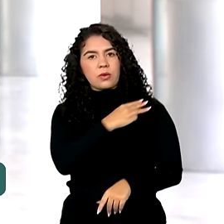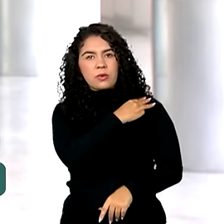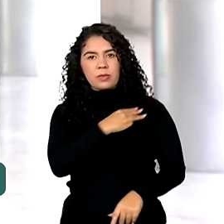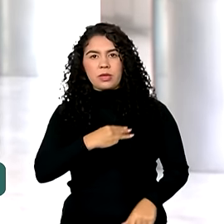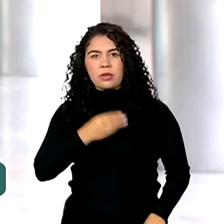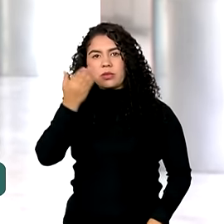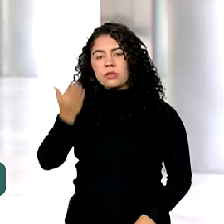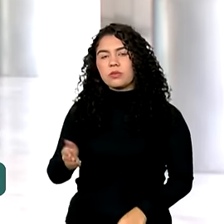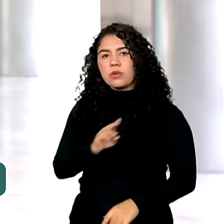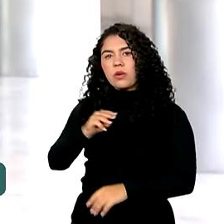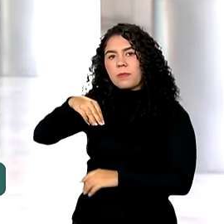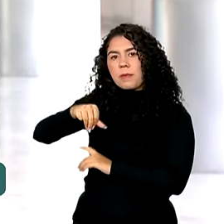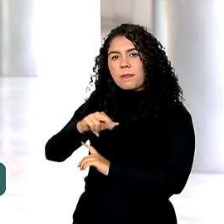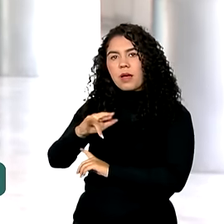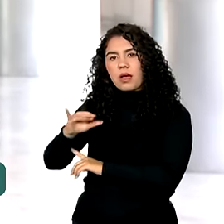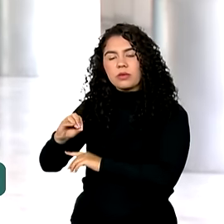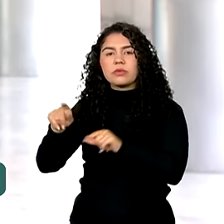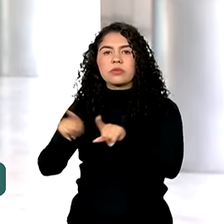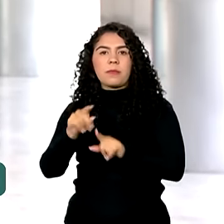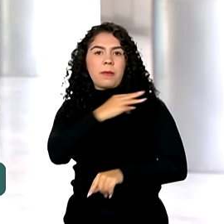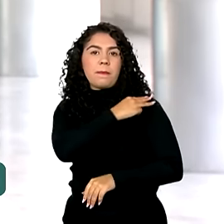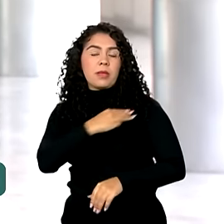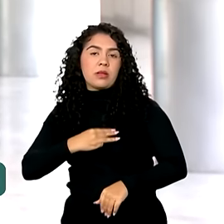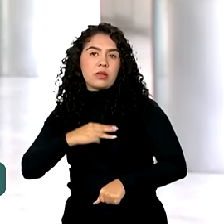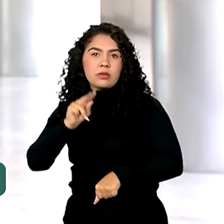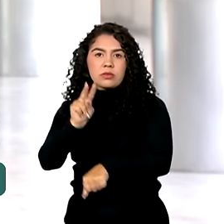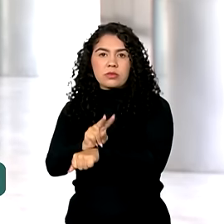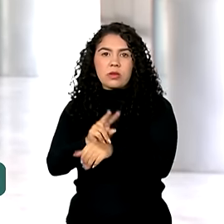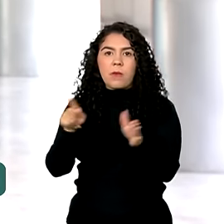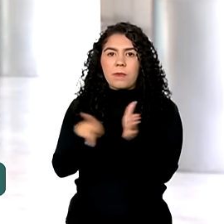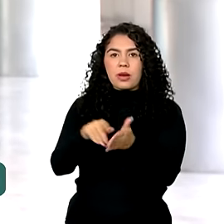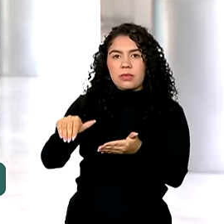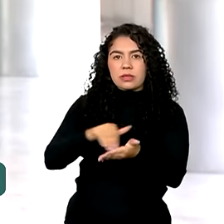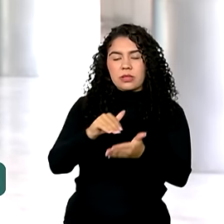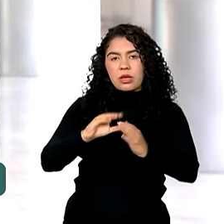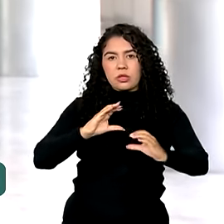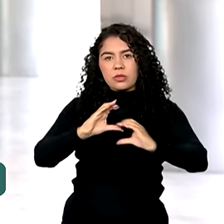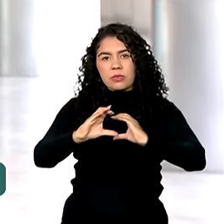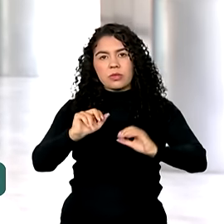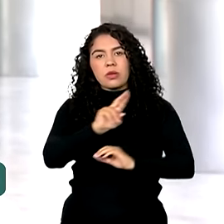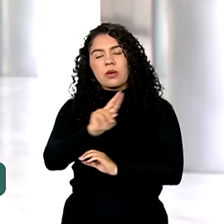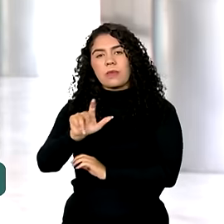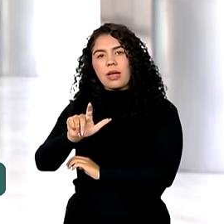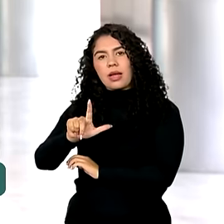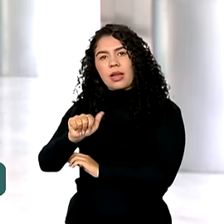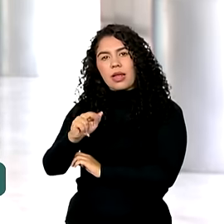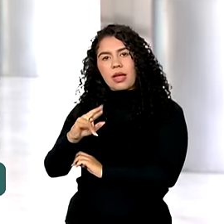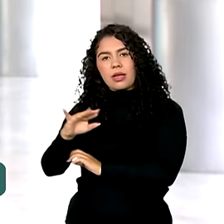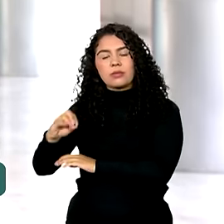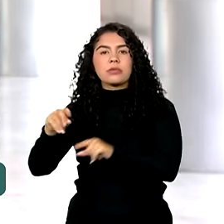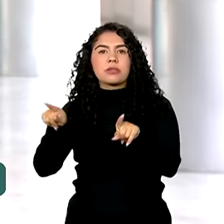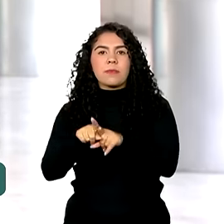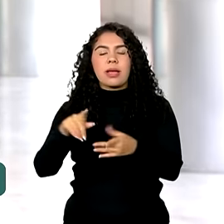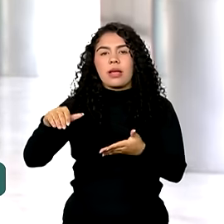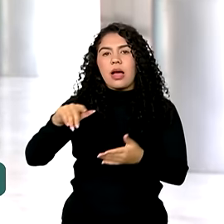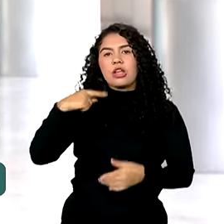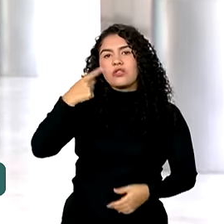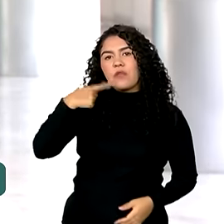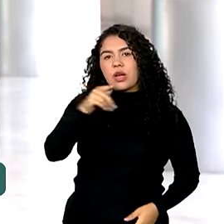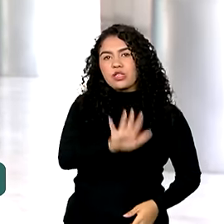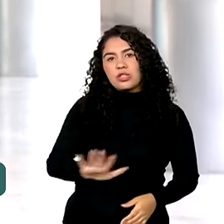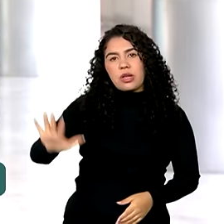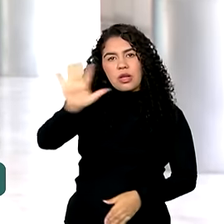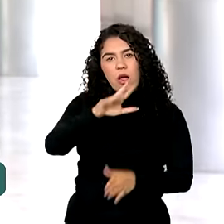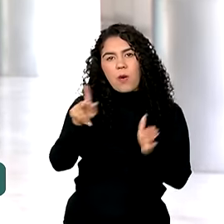Márcio Macedo, o ministro interino da Secretaria de Comunicação Social, Laércio Portela, o advogado-geral da União, Jorge Messias,